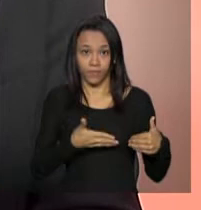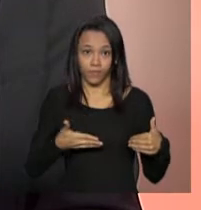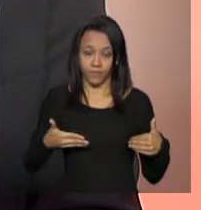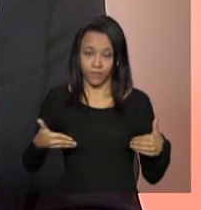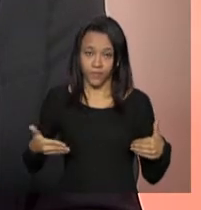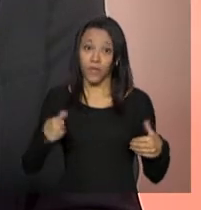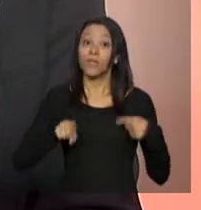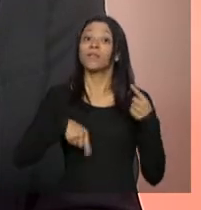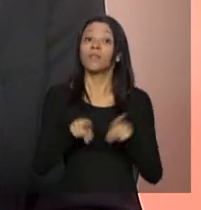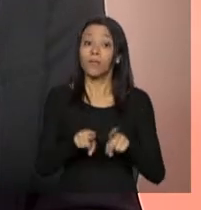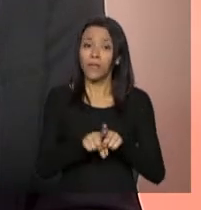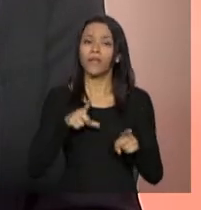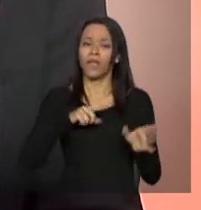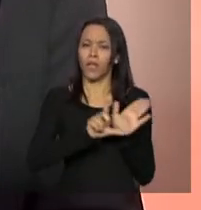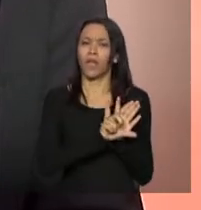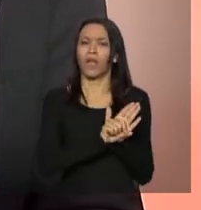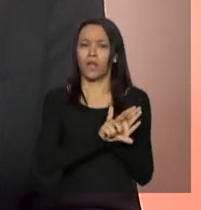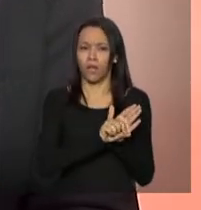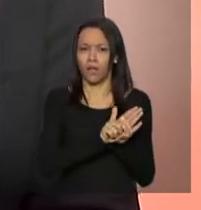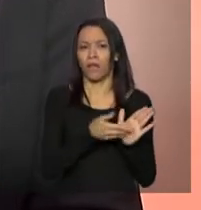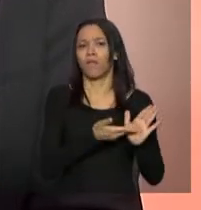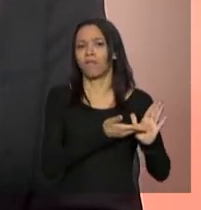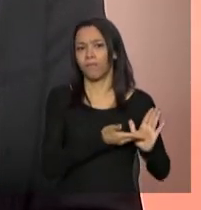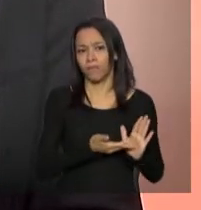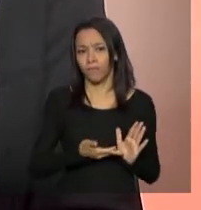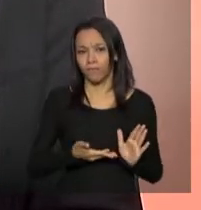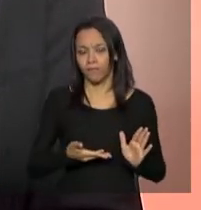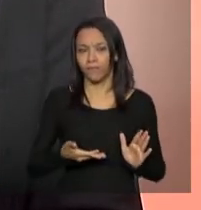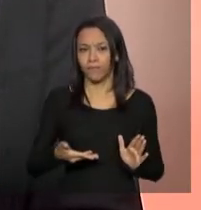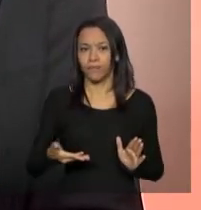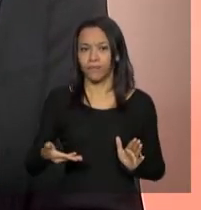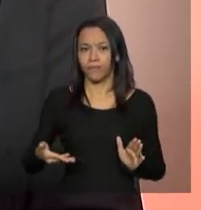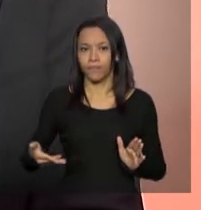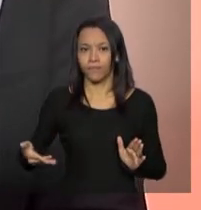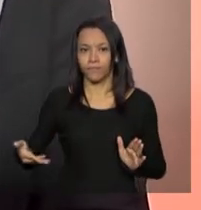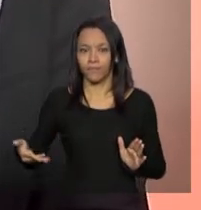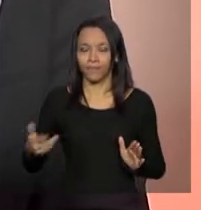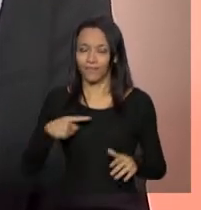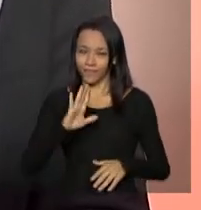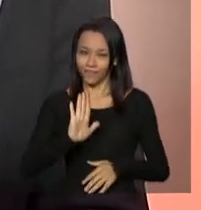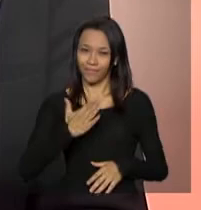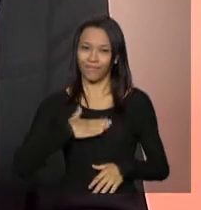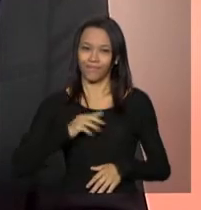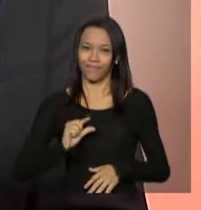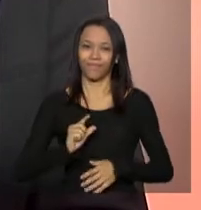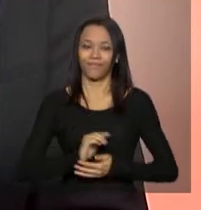e pelo Twitter, arroba MDS Comunicação, sem cedilha e sem til. Até já!